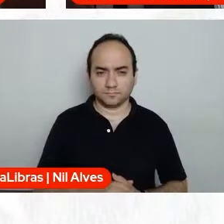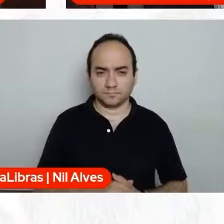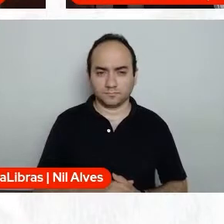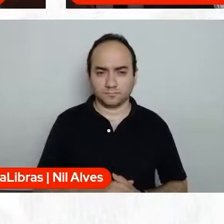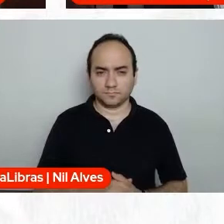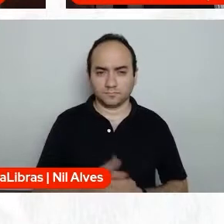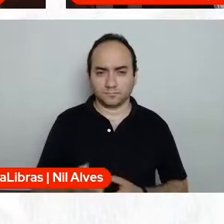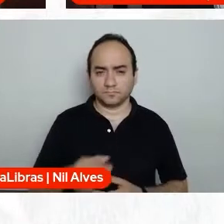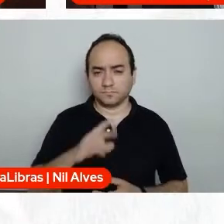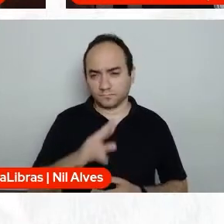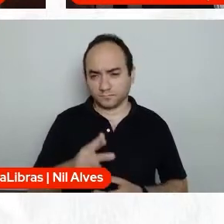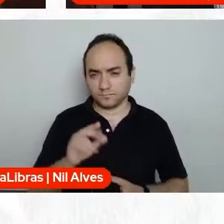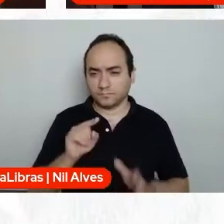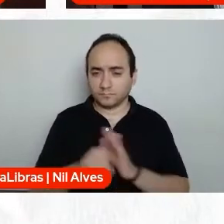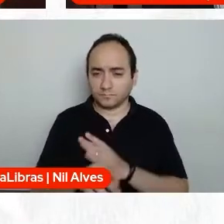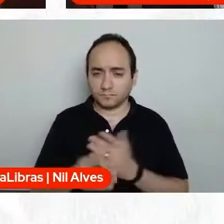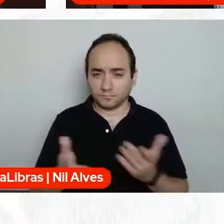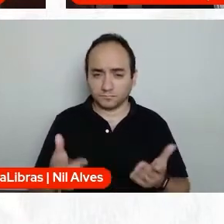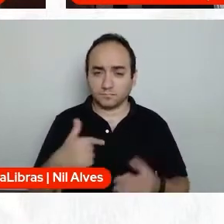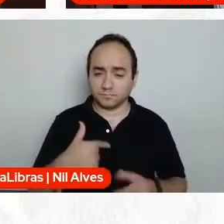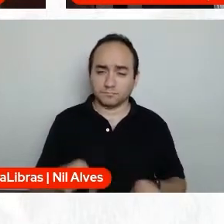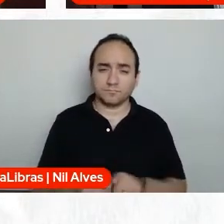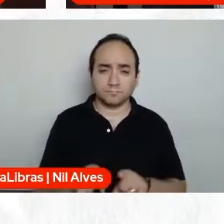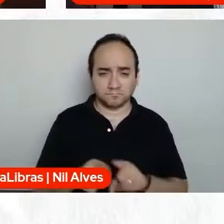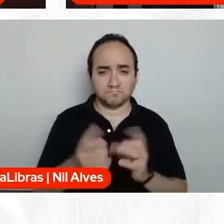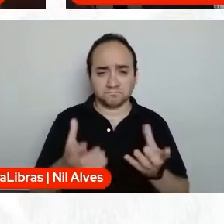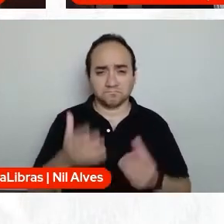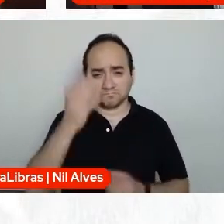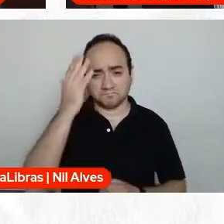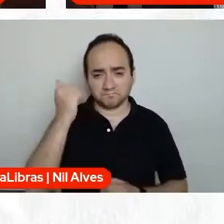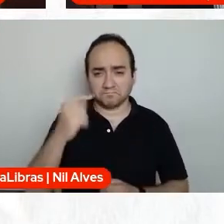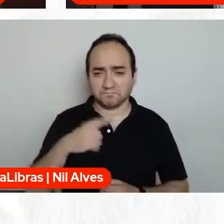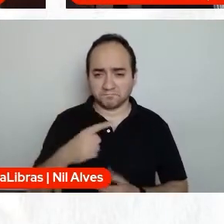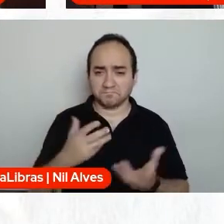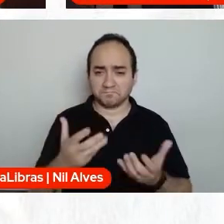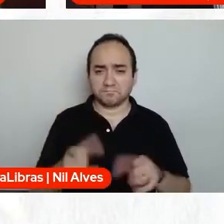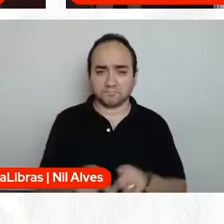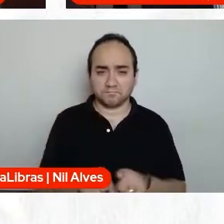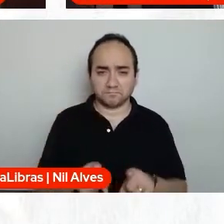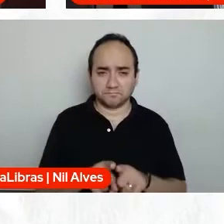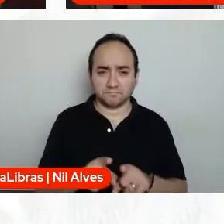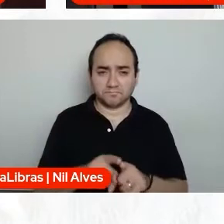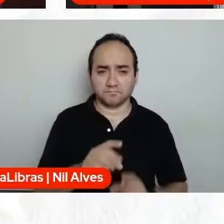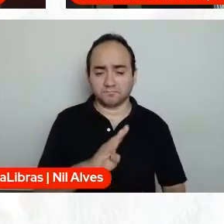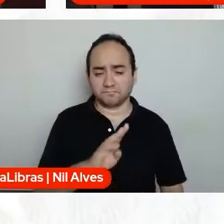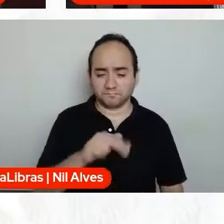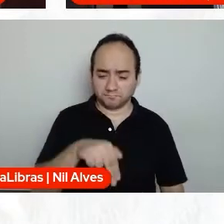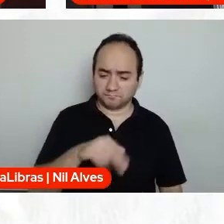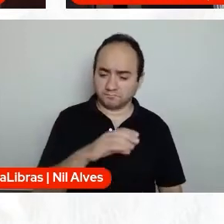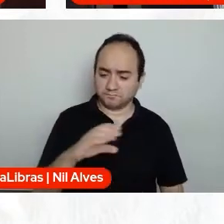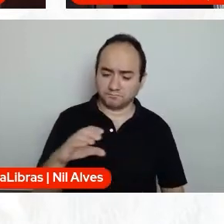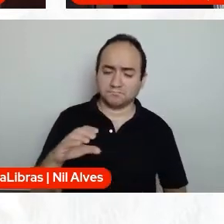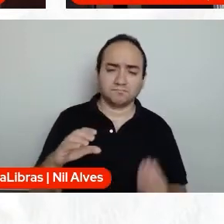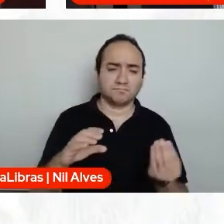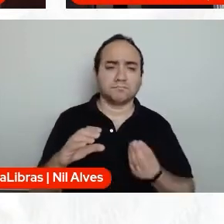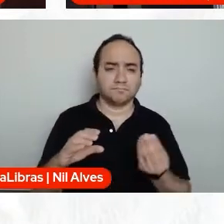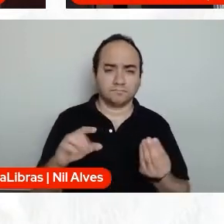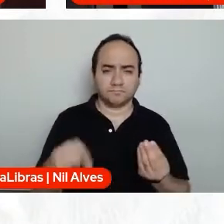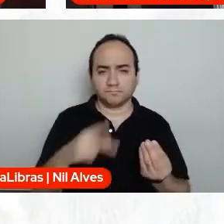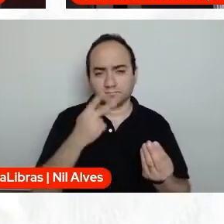também quero saber, eu também quero saber, a BNCC, como é que faz para falar